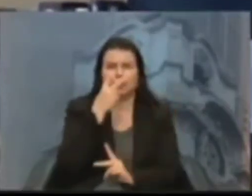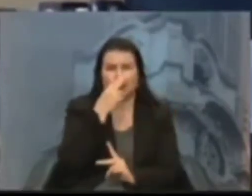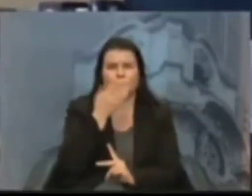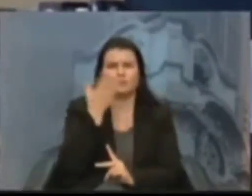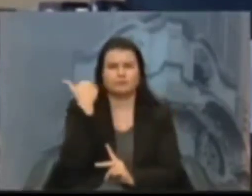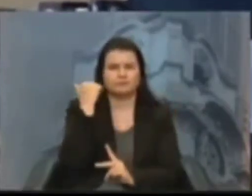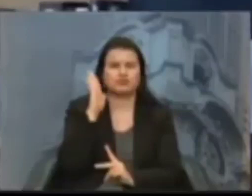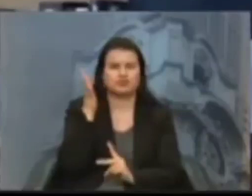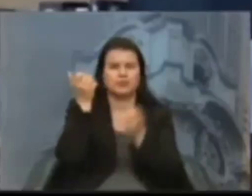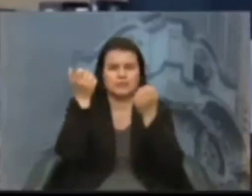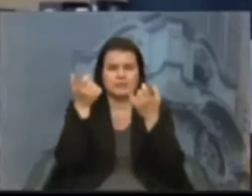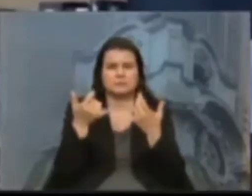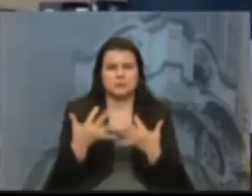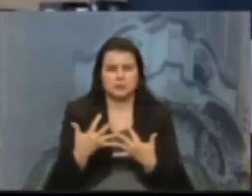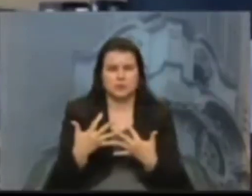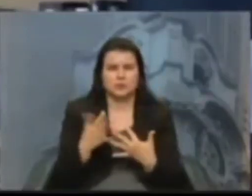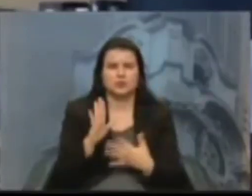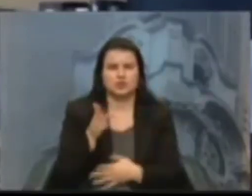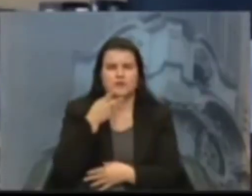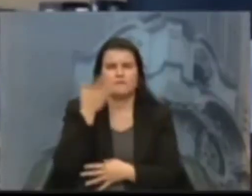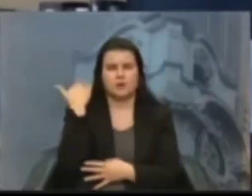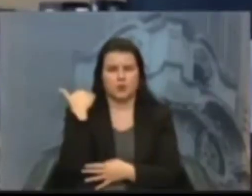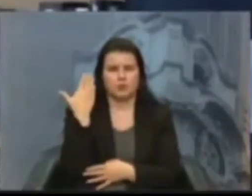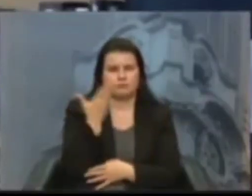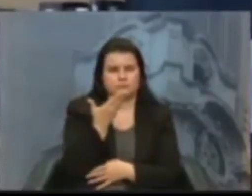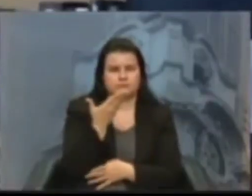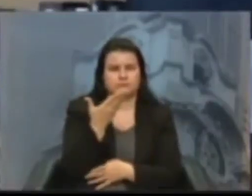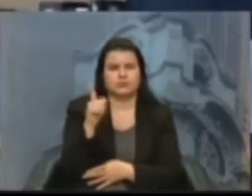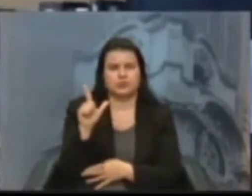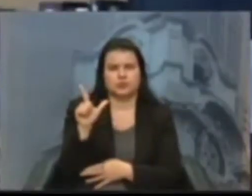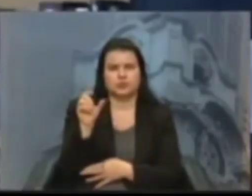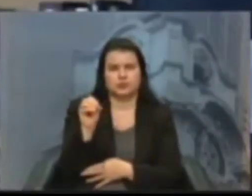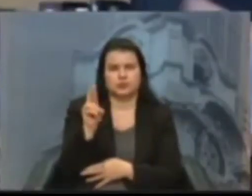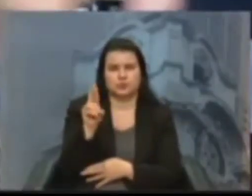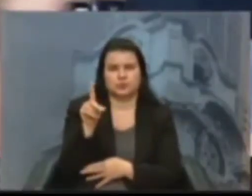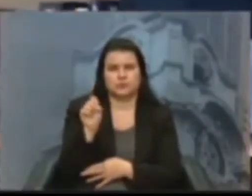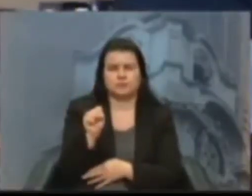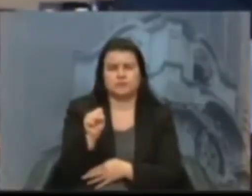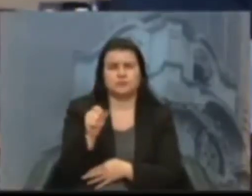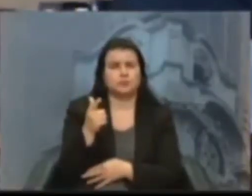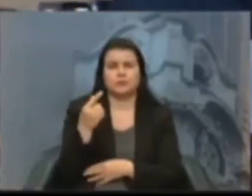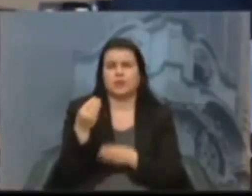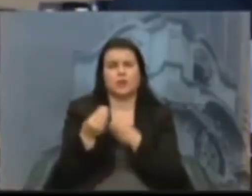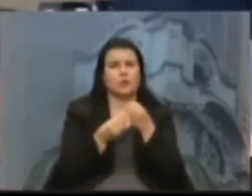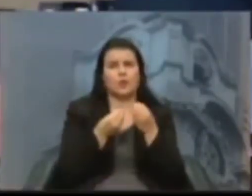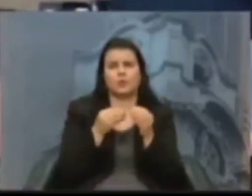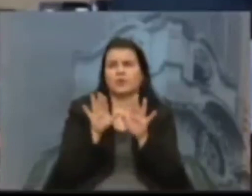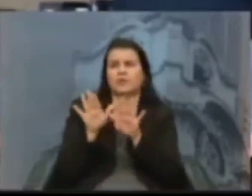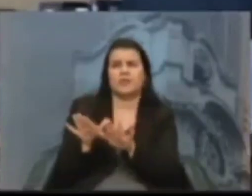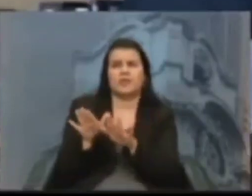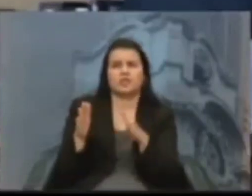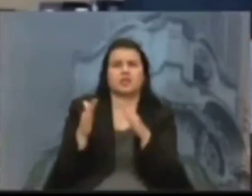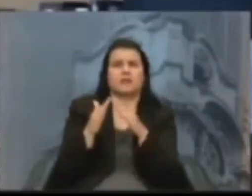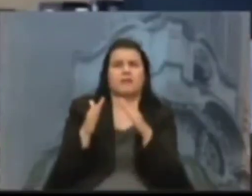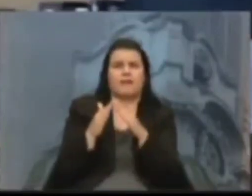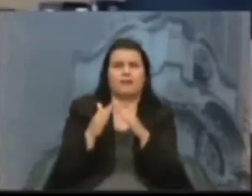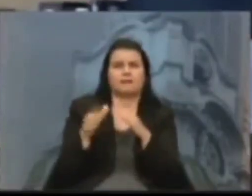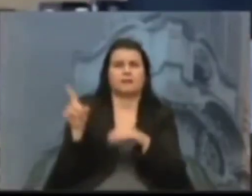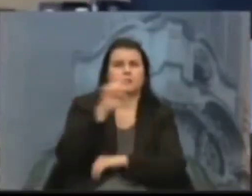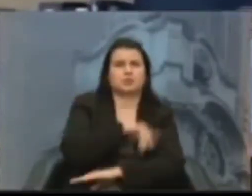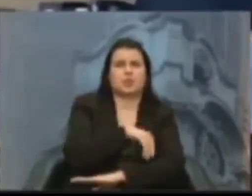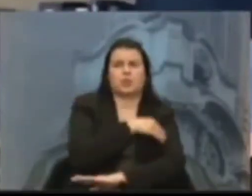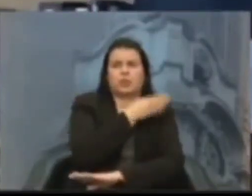falou a vereadora Lourdes, não tem como deixar o seu bichinho o dia inteiro trancado dentro do